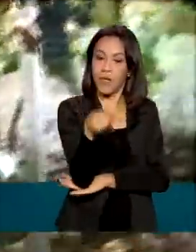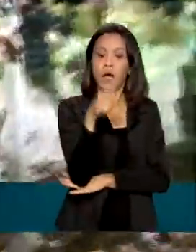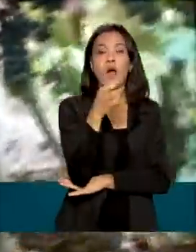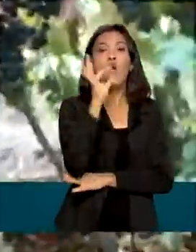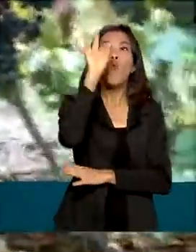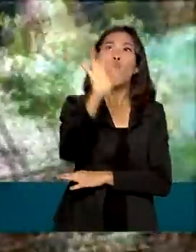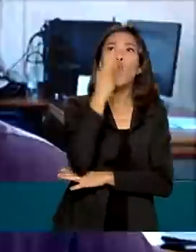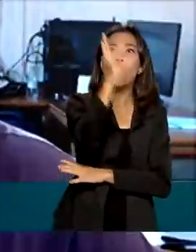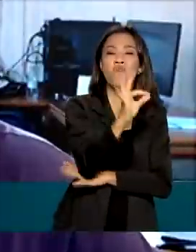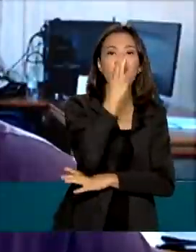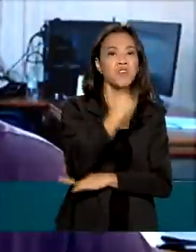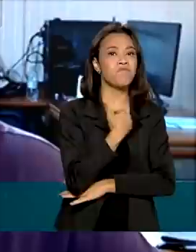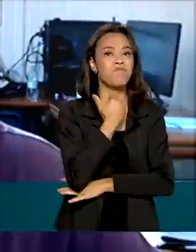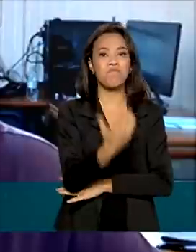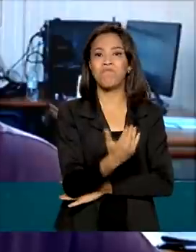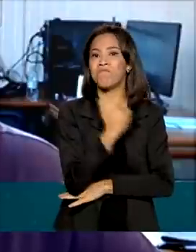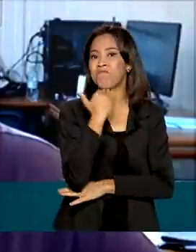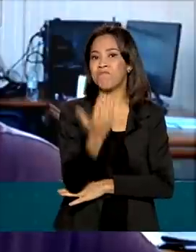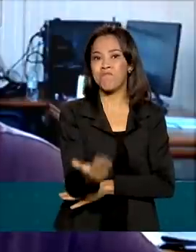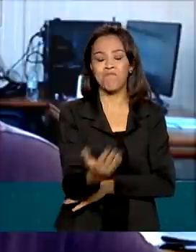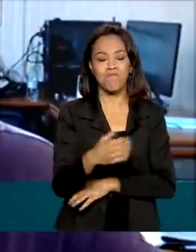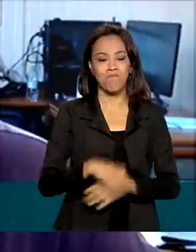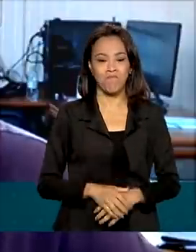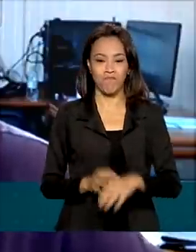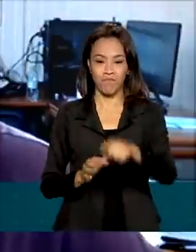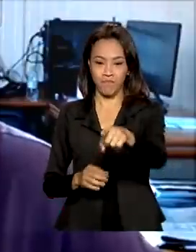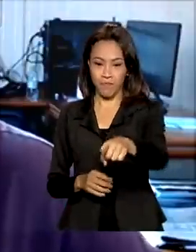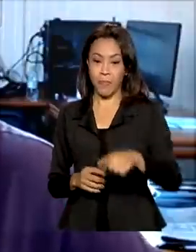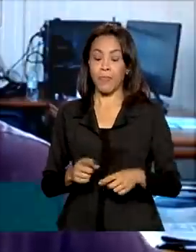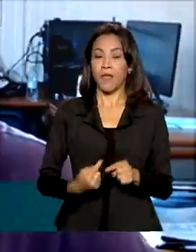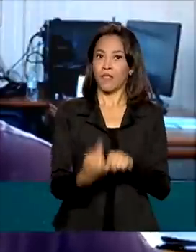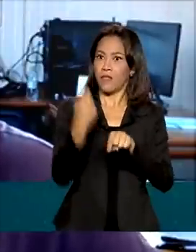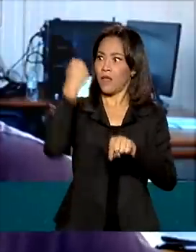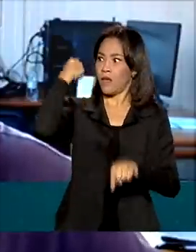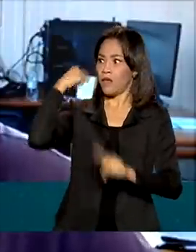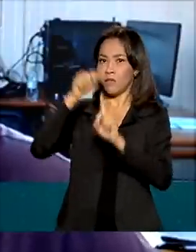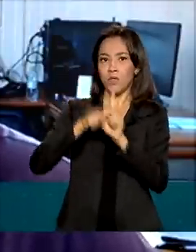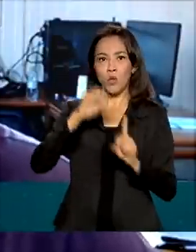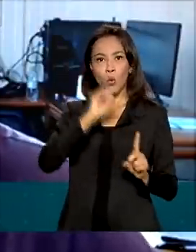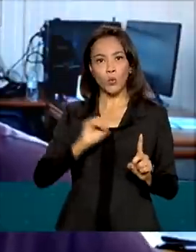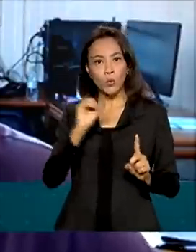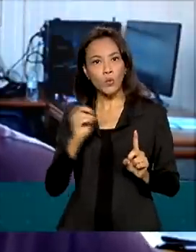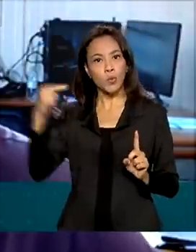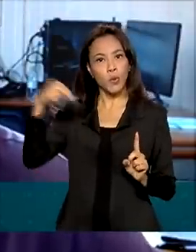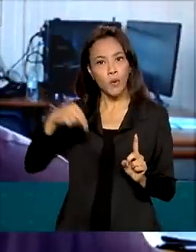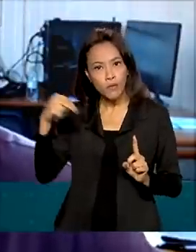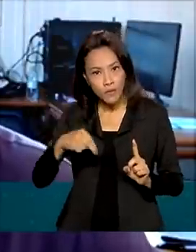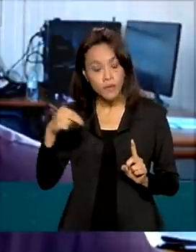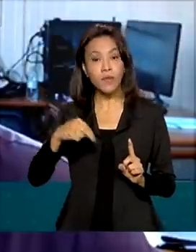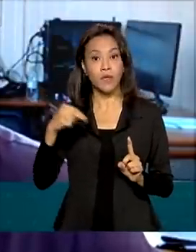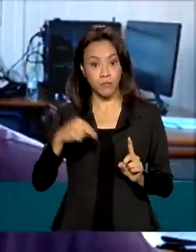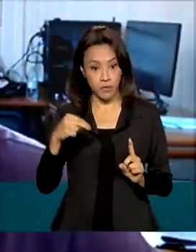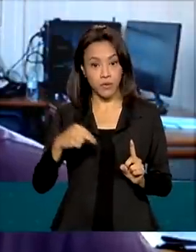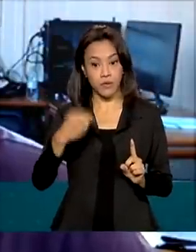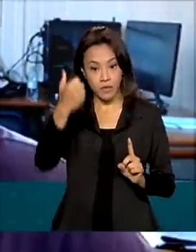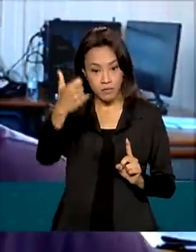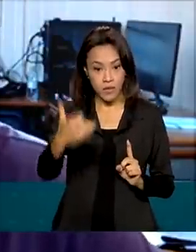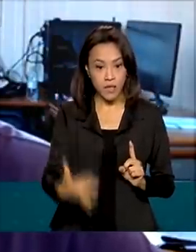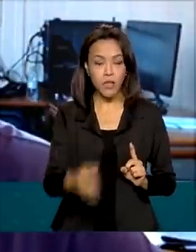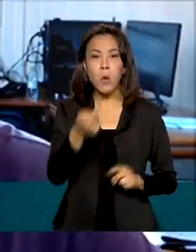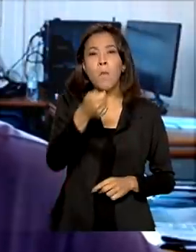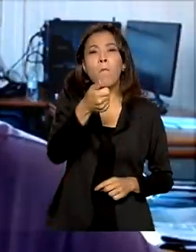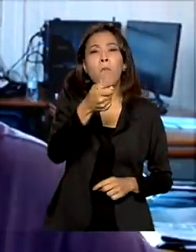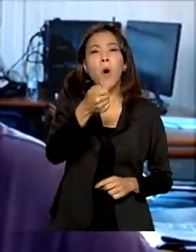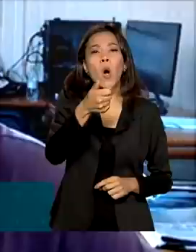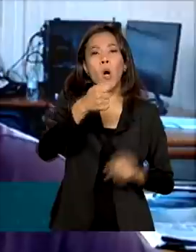não resistiram. Atingiu muito forte porque ela vem desde outubro, novembro, por exemplo, sem pouca